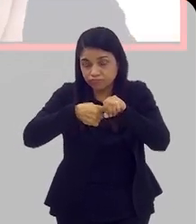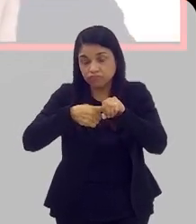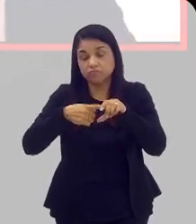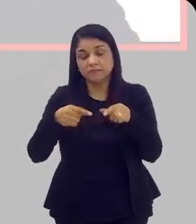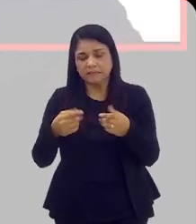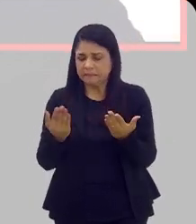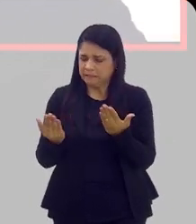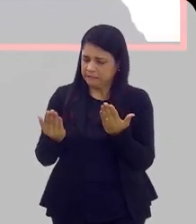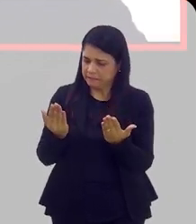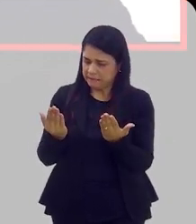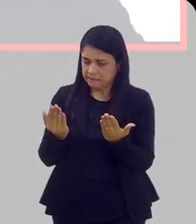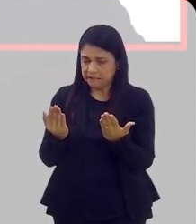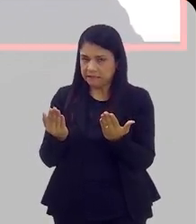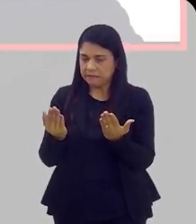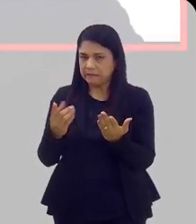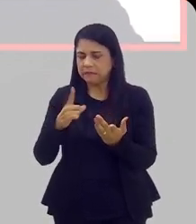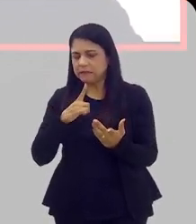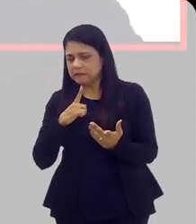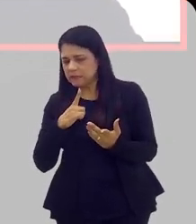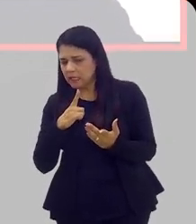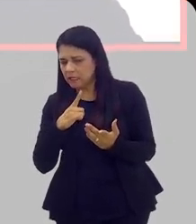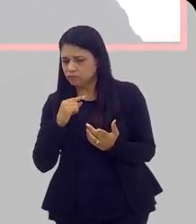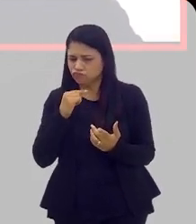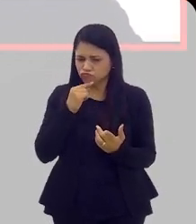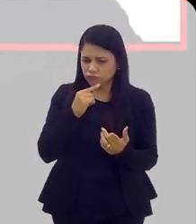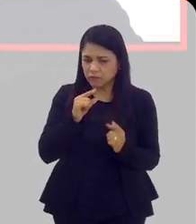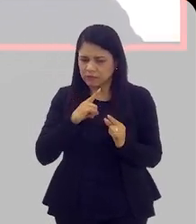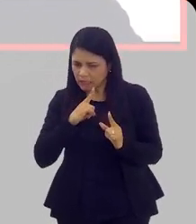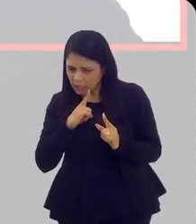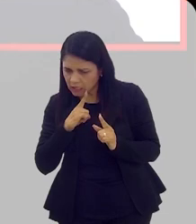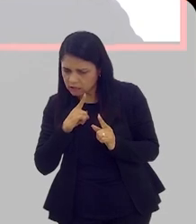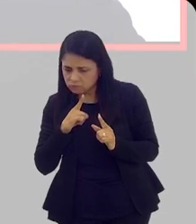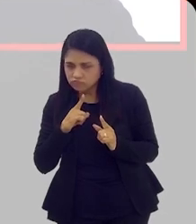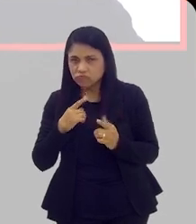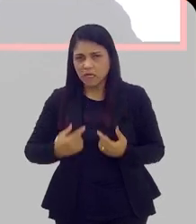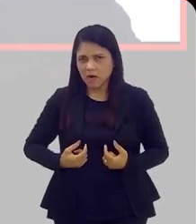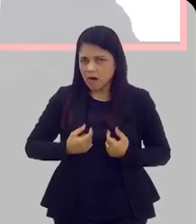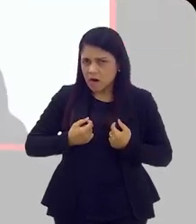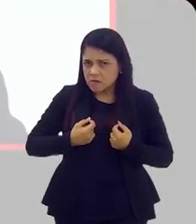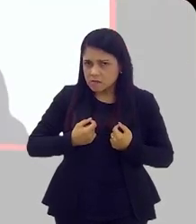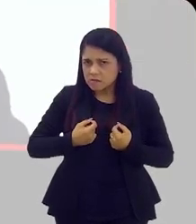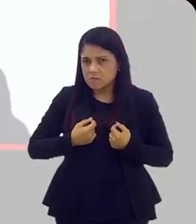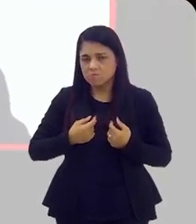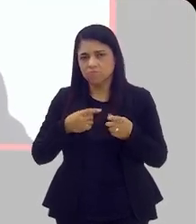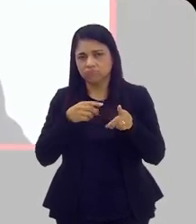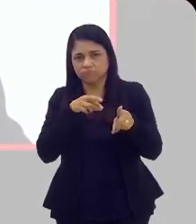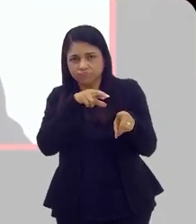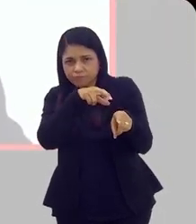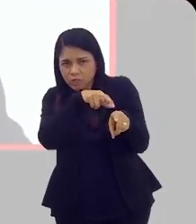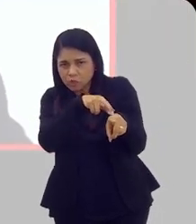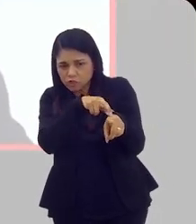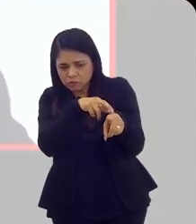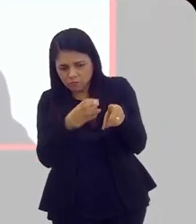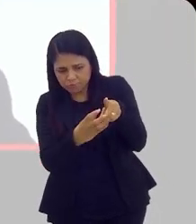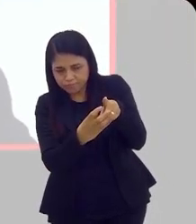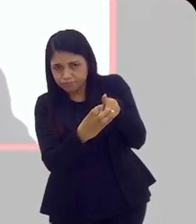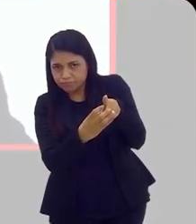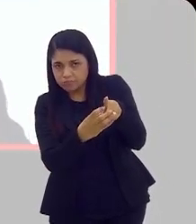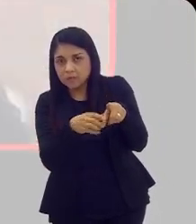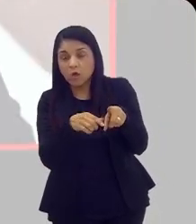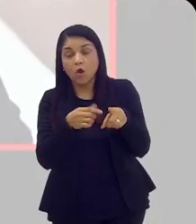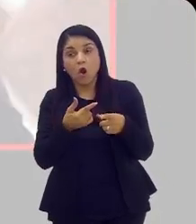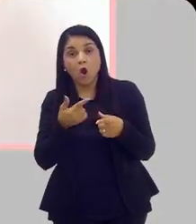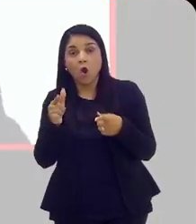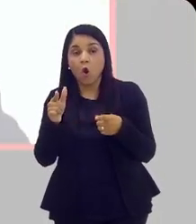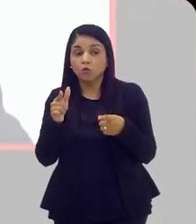junta isso e vê se aquele paciente tem uma suspeita do câncer de próstata. Se a gente achar que tem uma suspeita, ou seja, que um